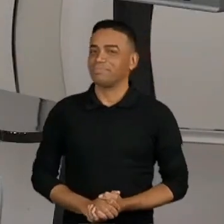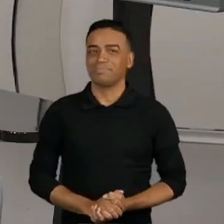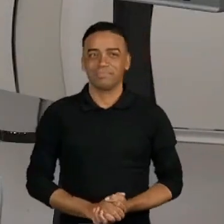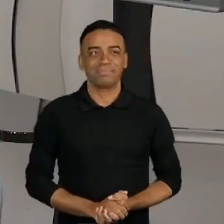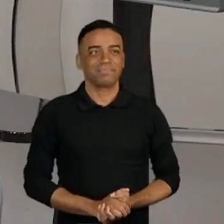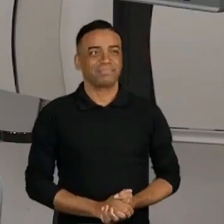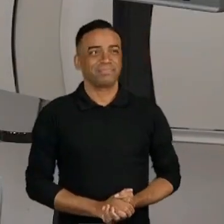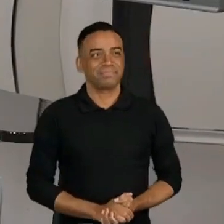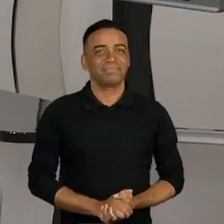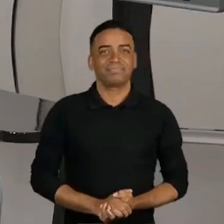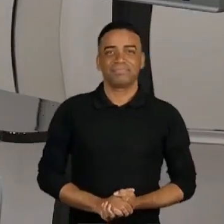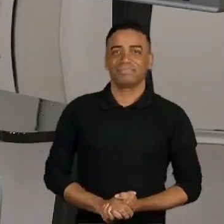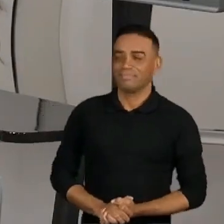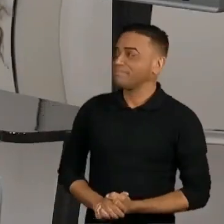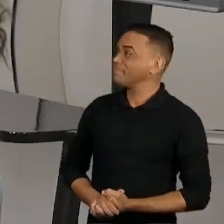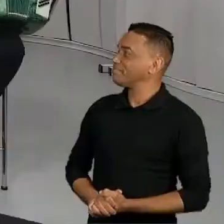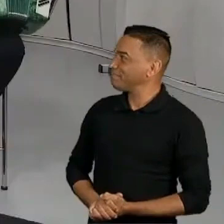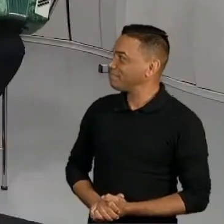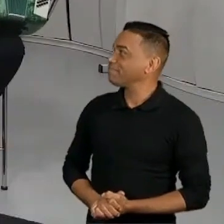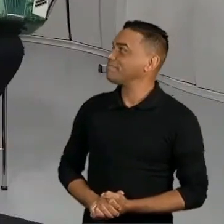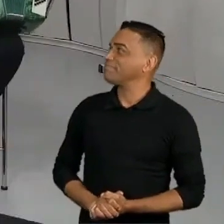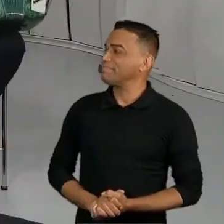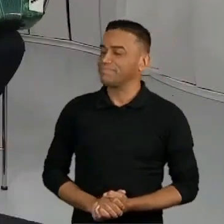de Amém.